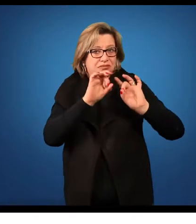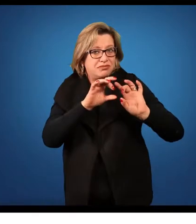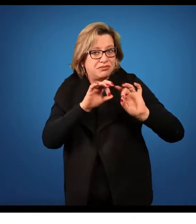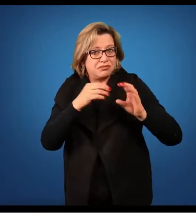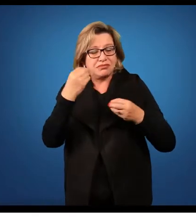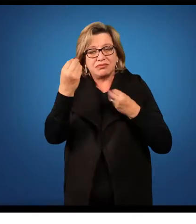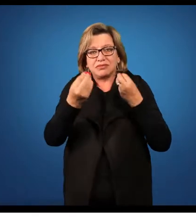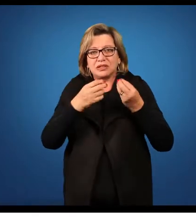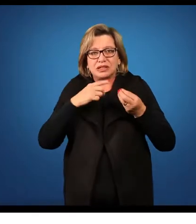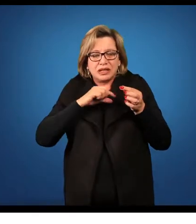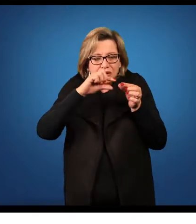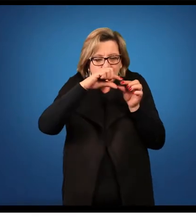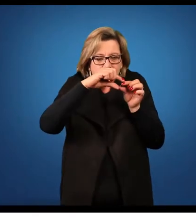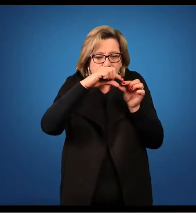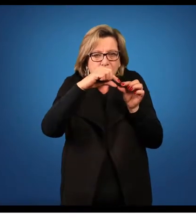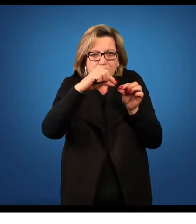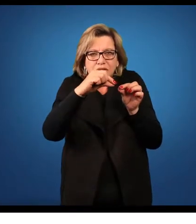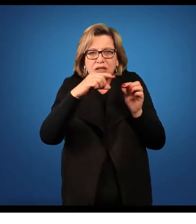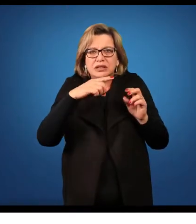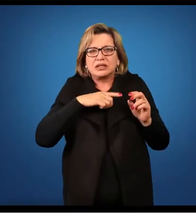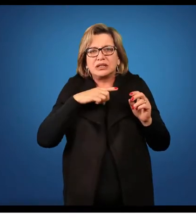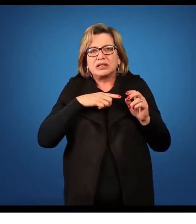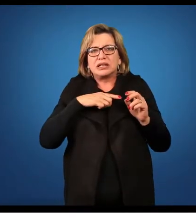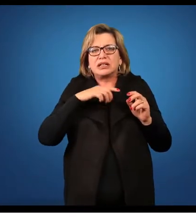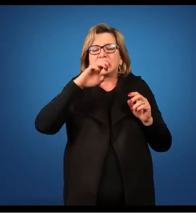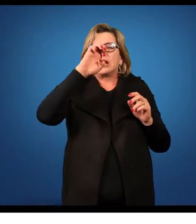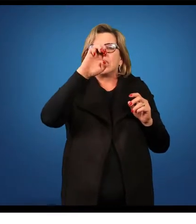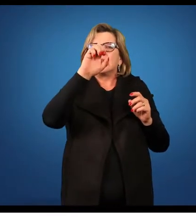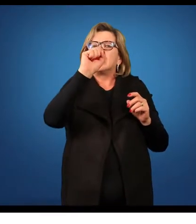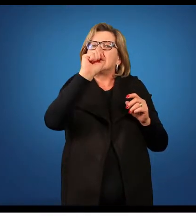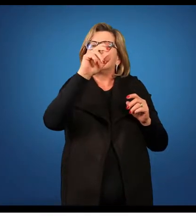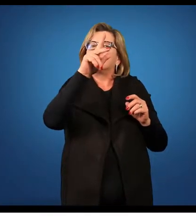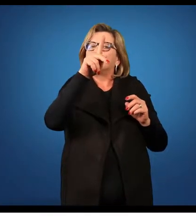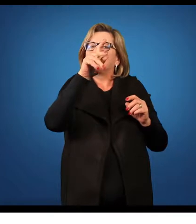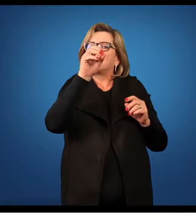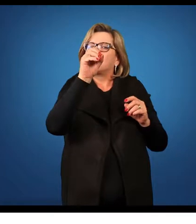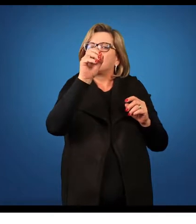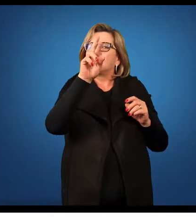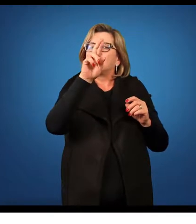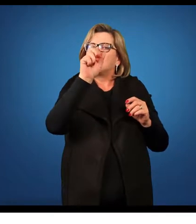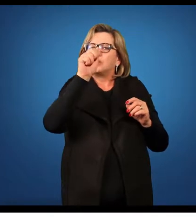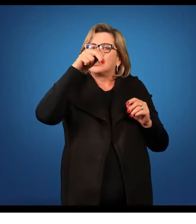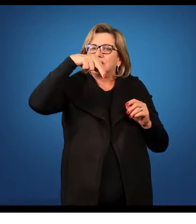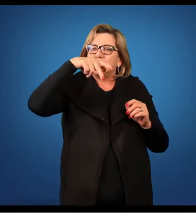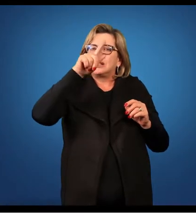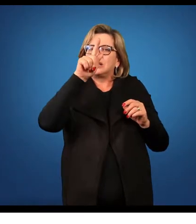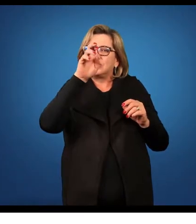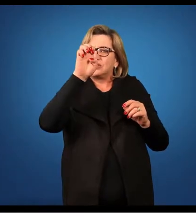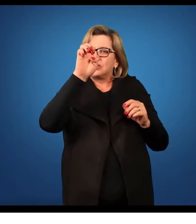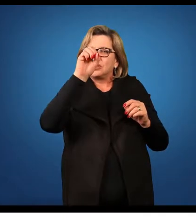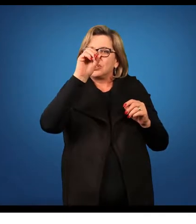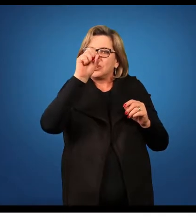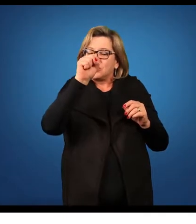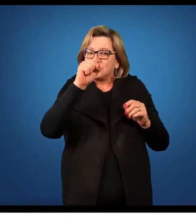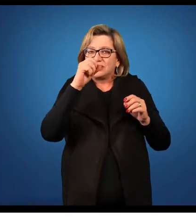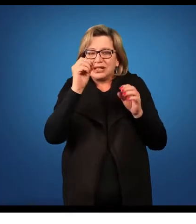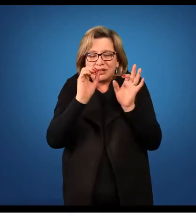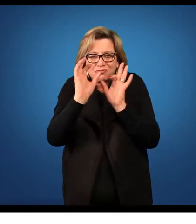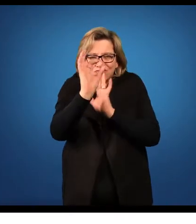nas porções terminais aqui, nós temos os esporanjos. Nesse caso, temos os microsporanjos, todos